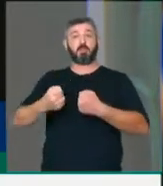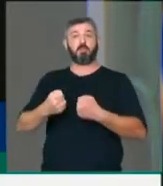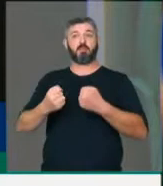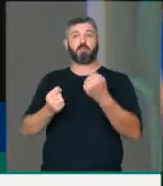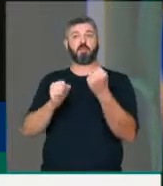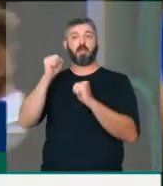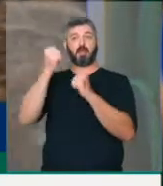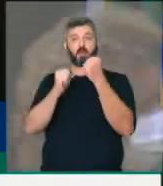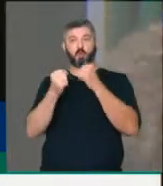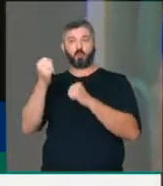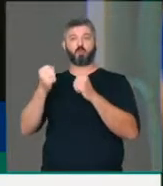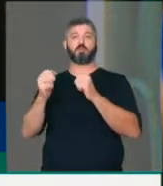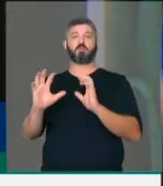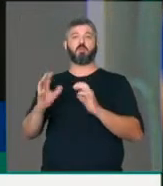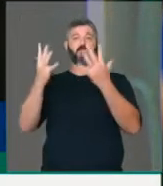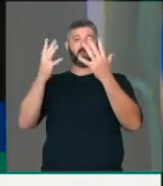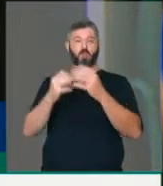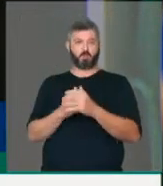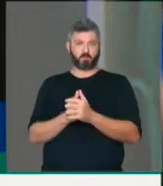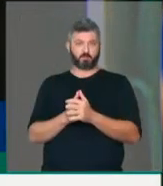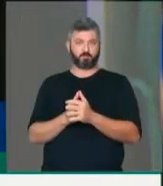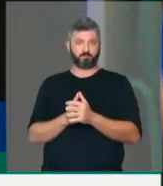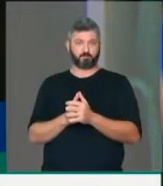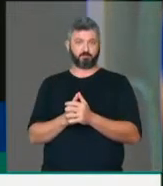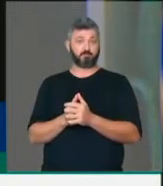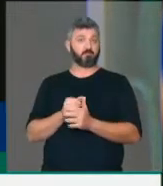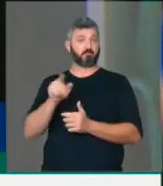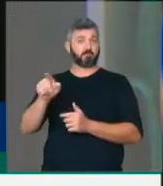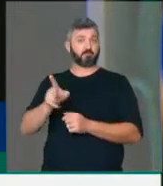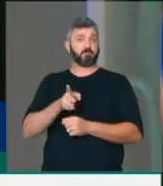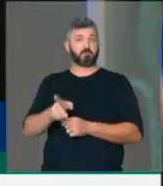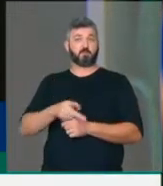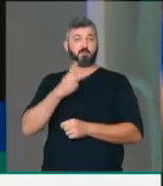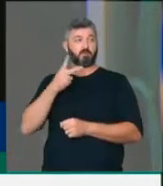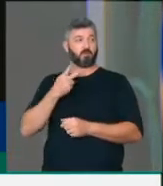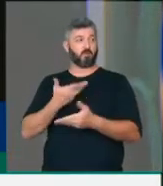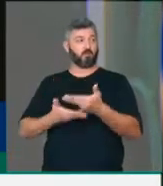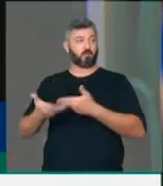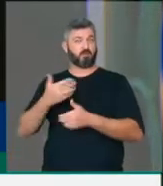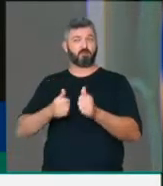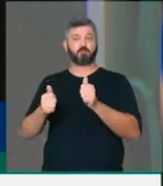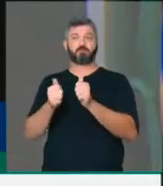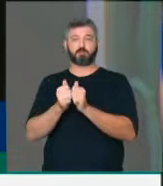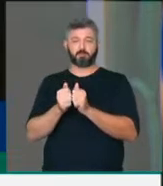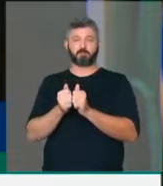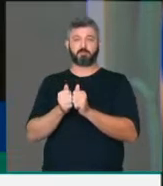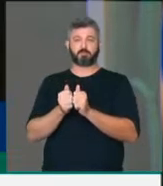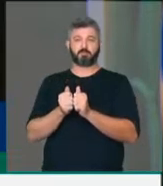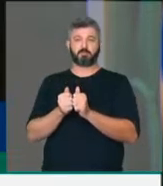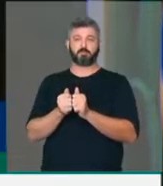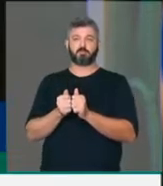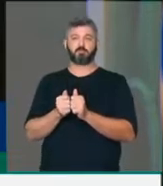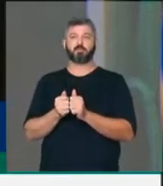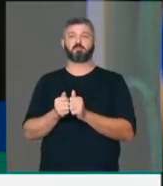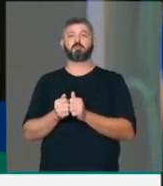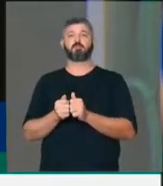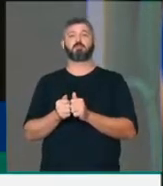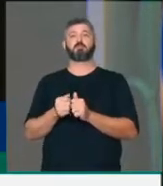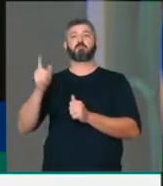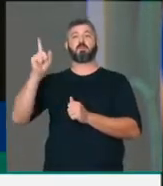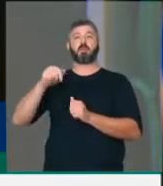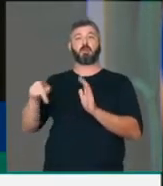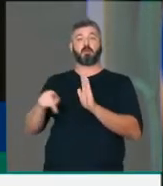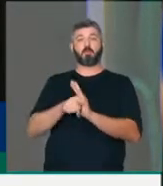indústria do entretenimento. Quantas vezes ele falou comigo que estava com a gente, nossa querida Bete de